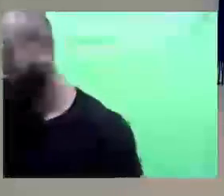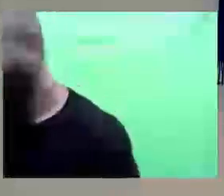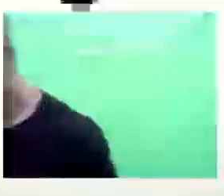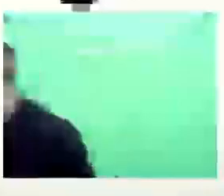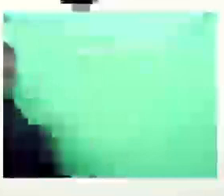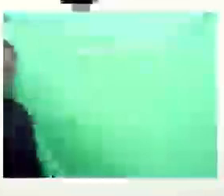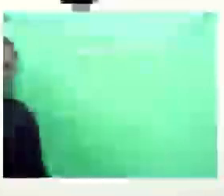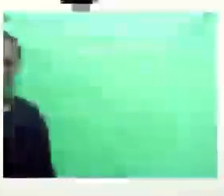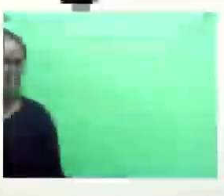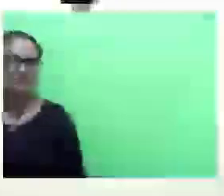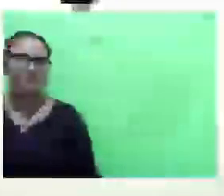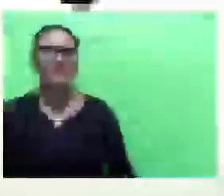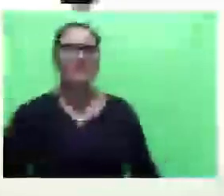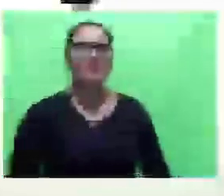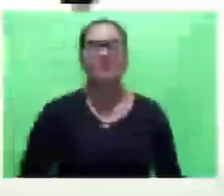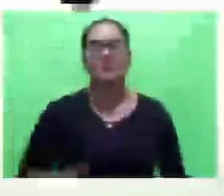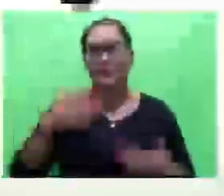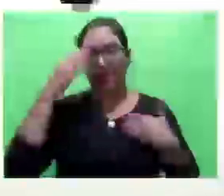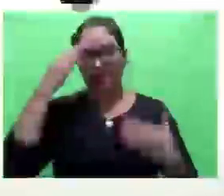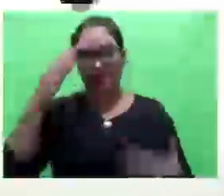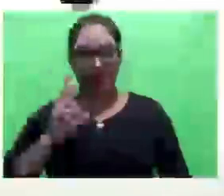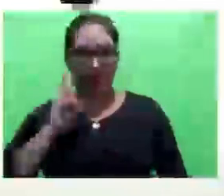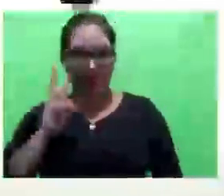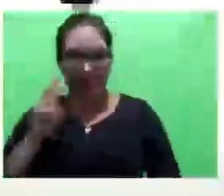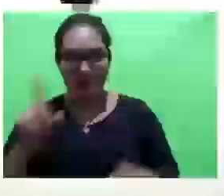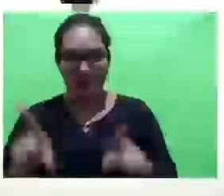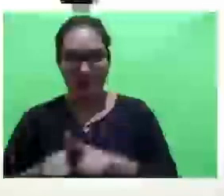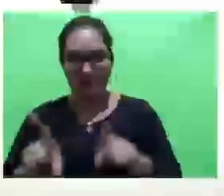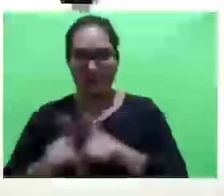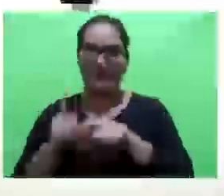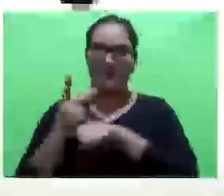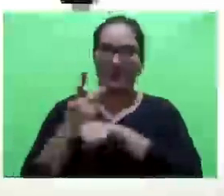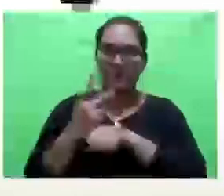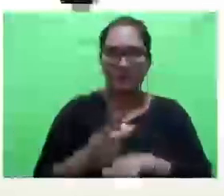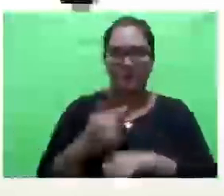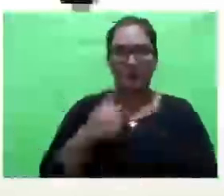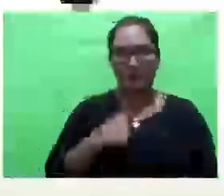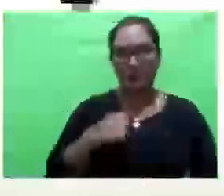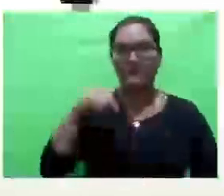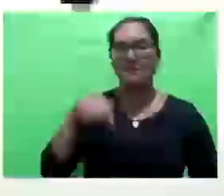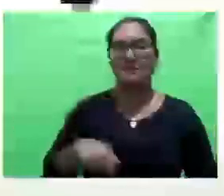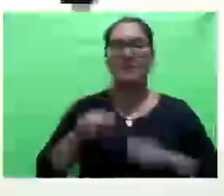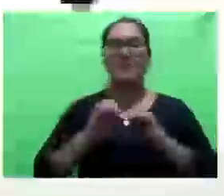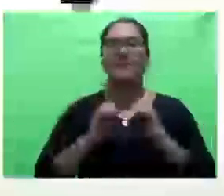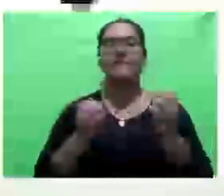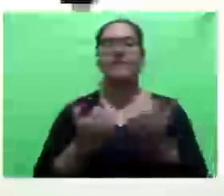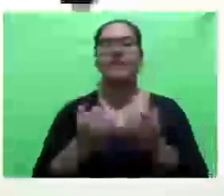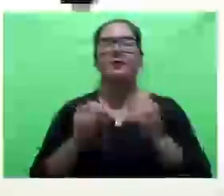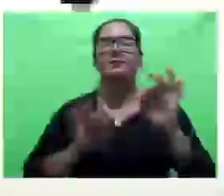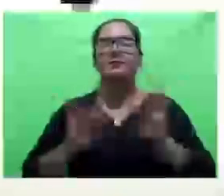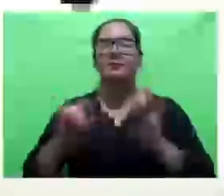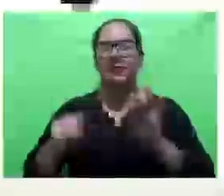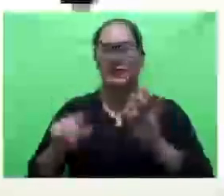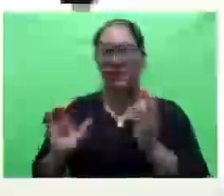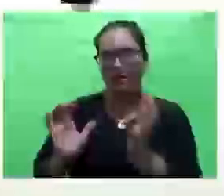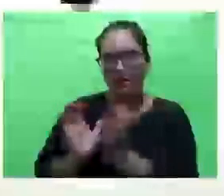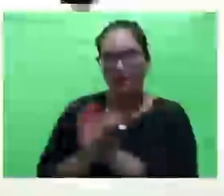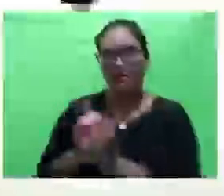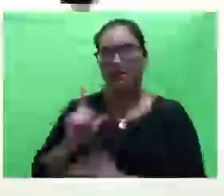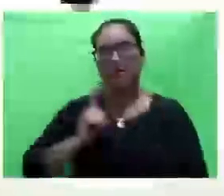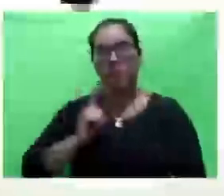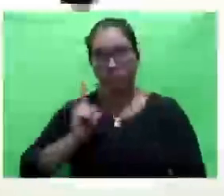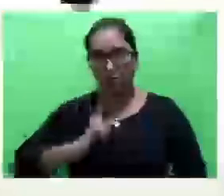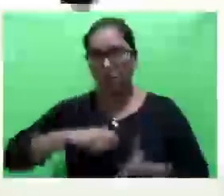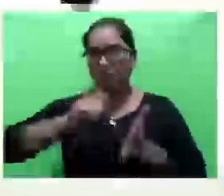Obrigado pela parte, vereador. Também fui procurado. Esse evento foi realizado por uma equipe que tinha o